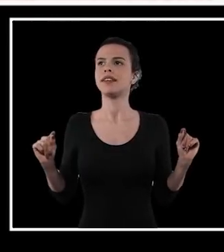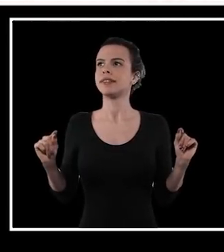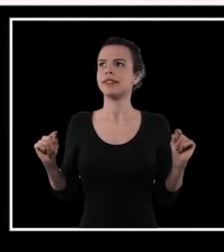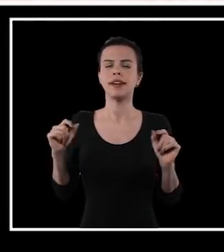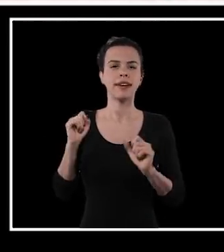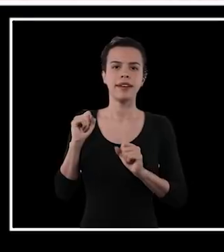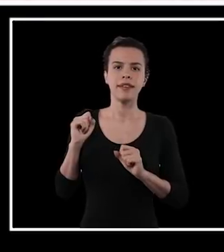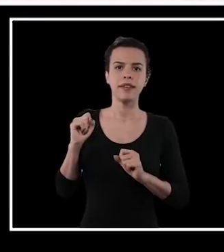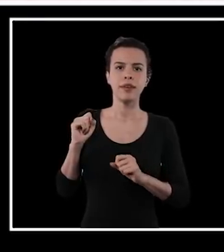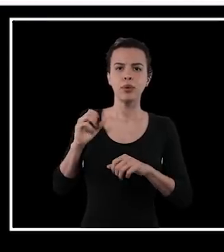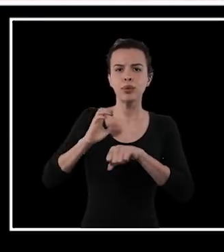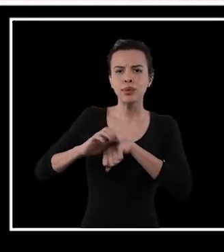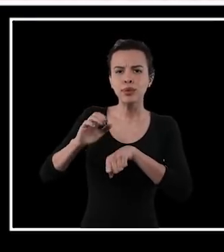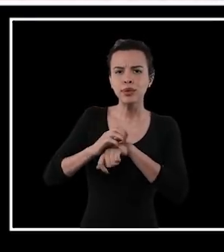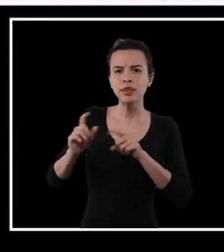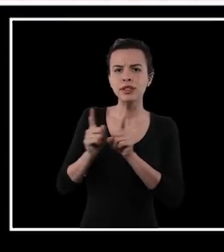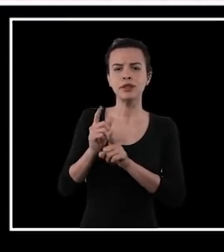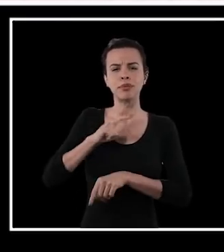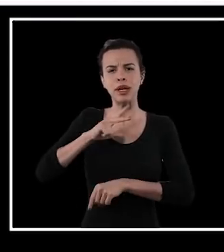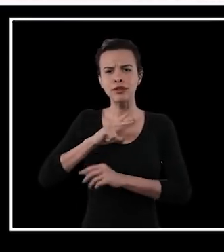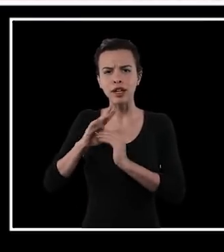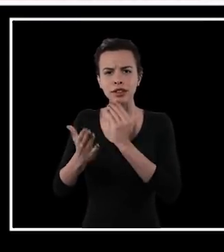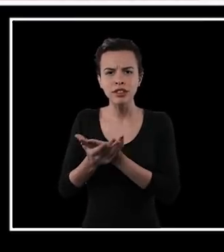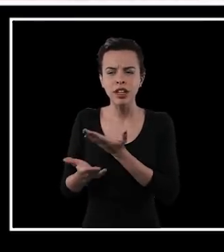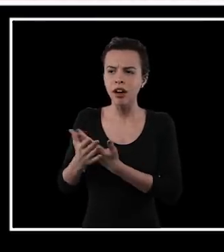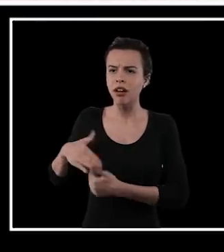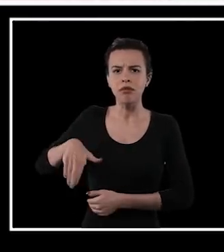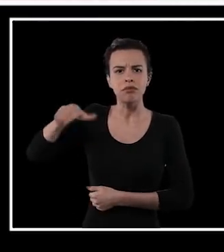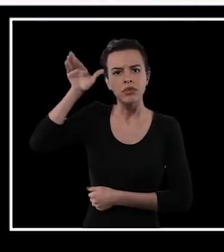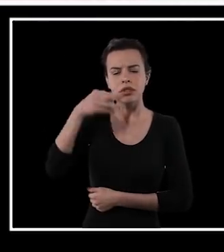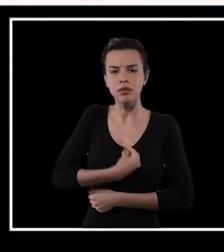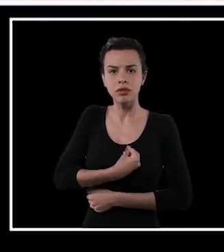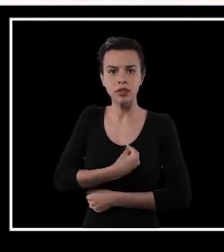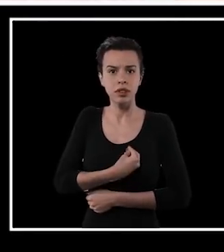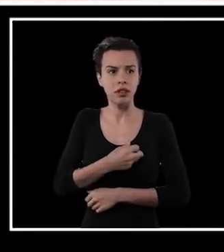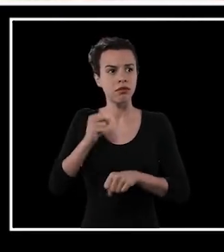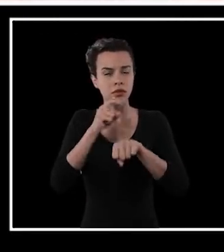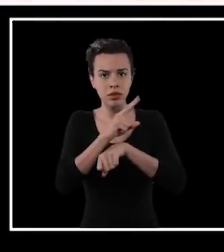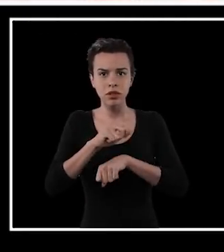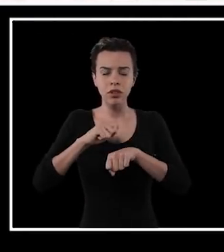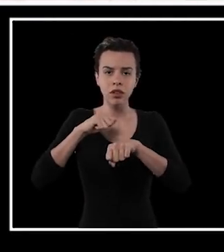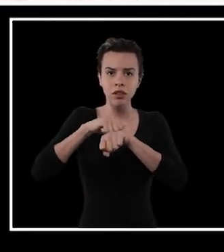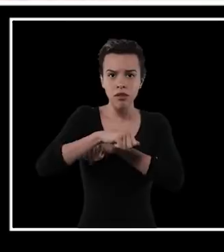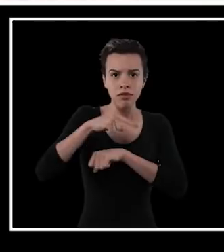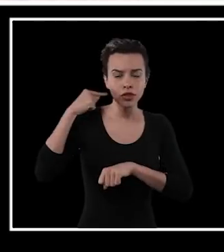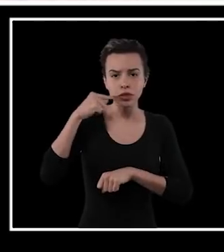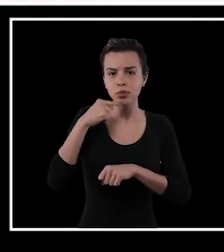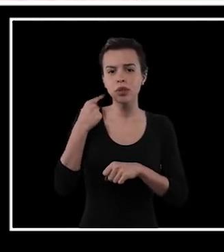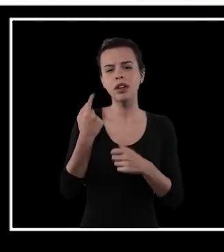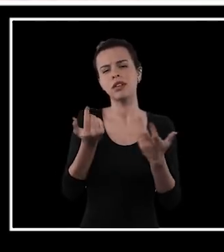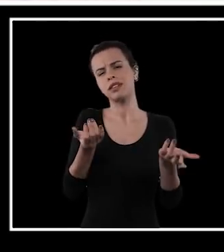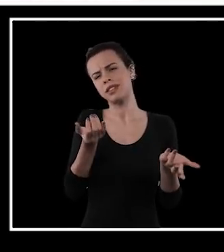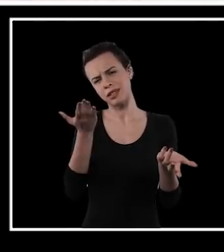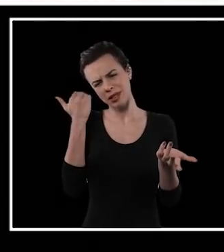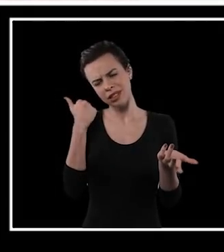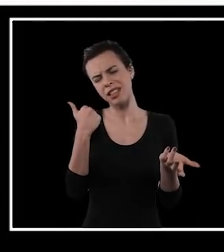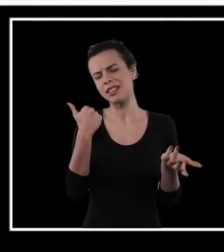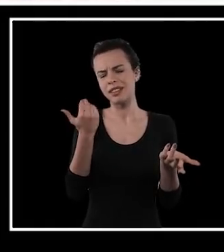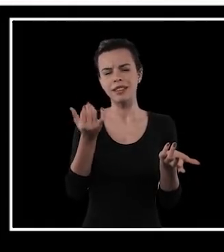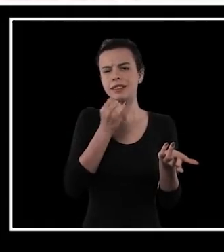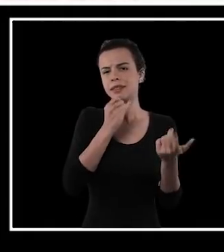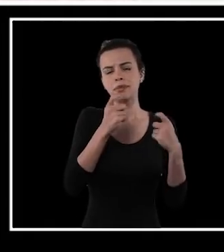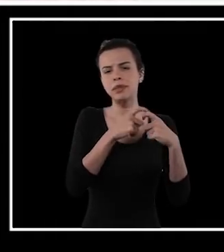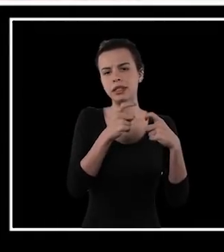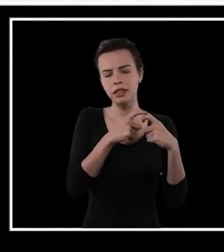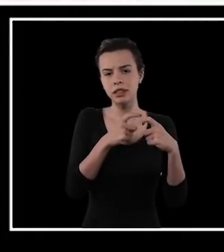quem fez três anos de cursinho, colégio particular a vida inteira e por aí vai, quem acaba entrando no vestibular pra muitos cursos, tirando, sei lá,